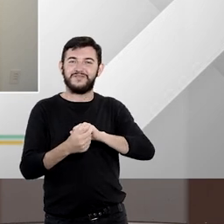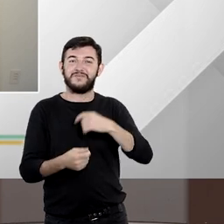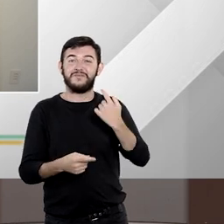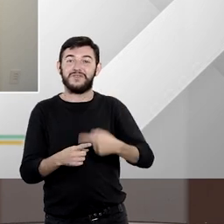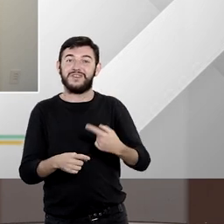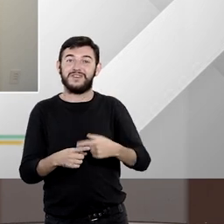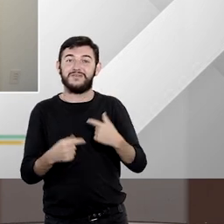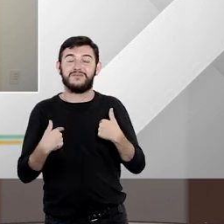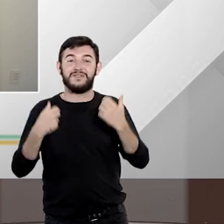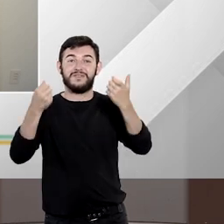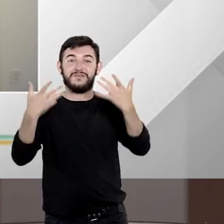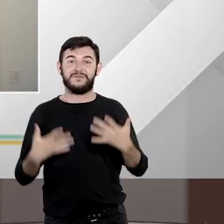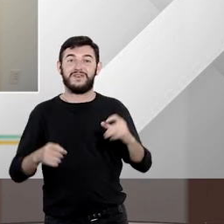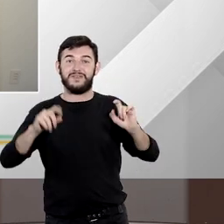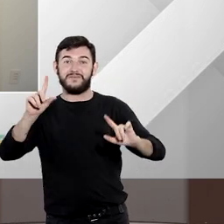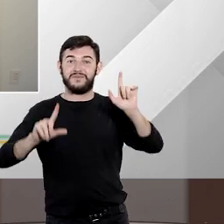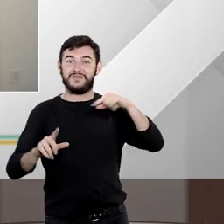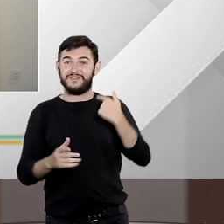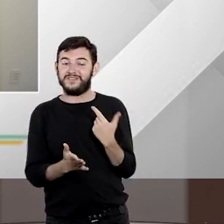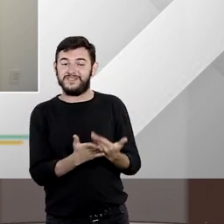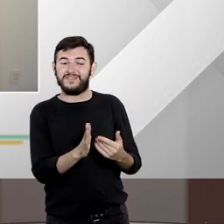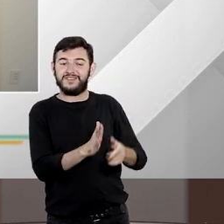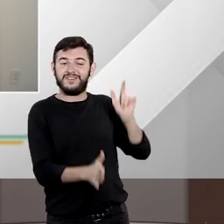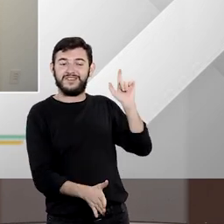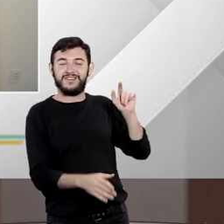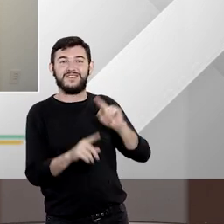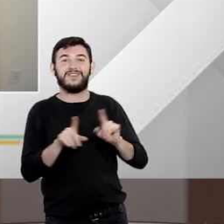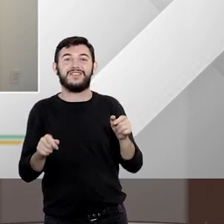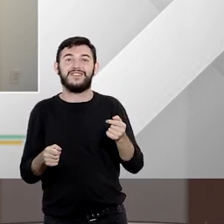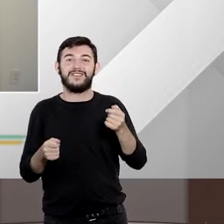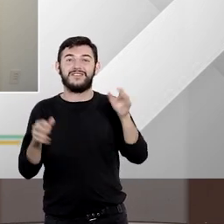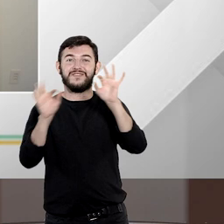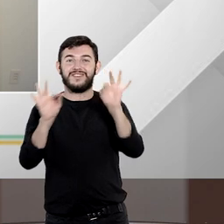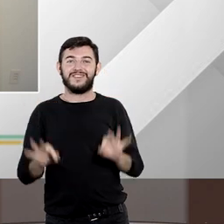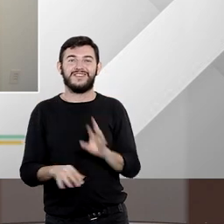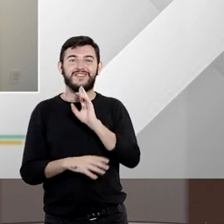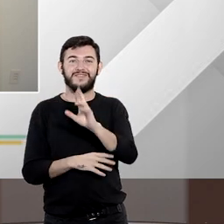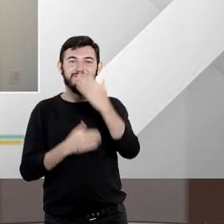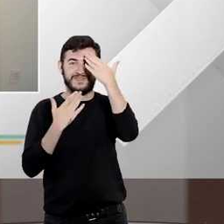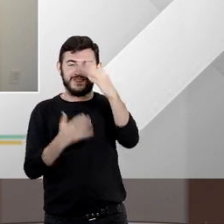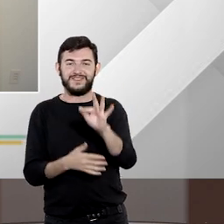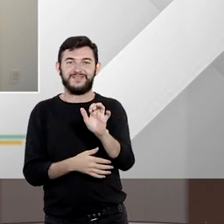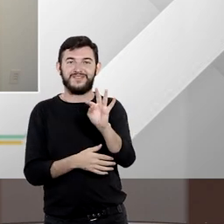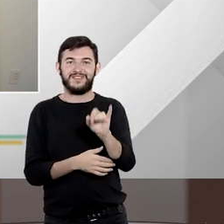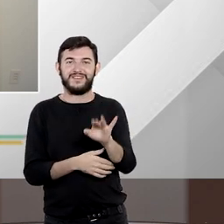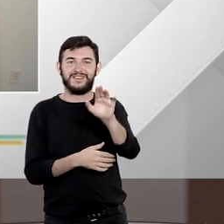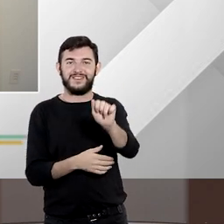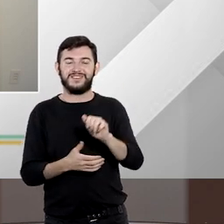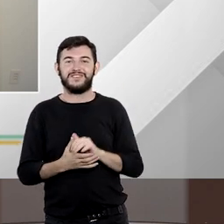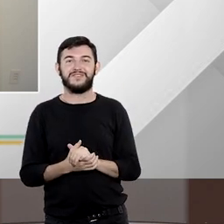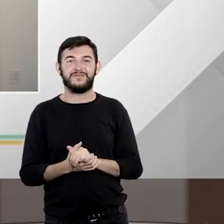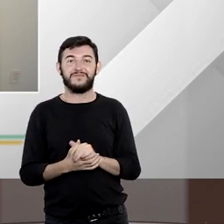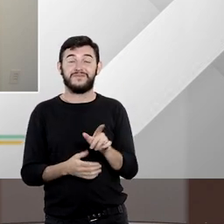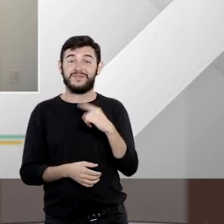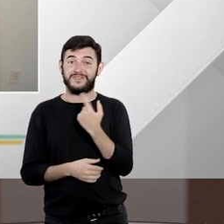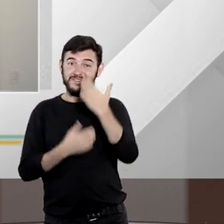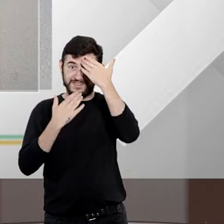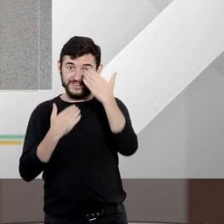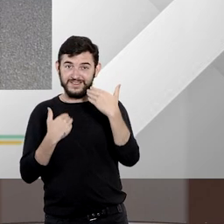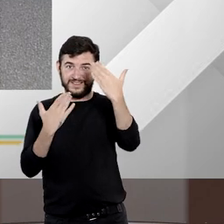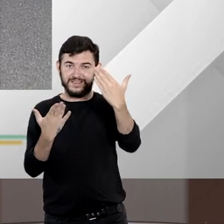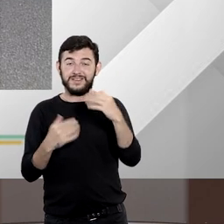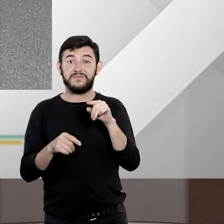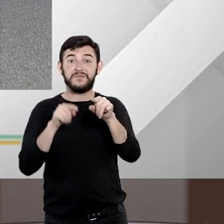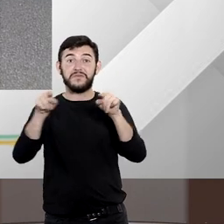fazer esse programa a gente estudou bastante a gente está muito feliz com o resultado muito obrigado Fátima nós que agradecemos